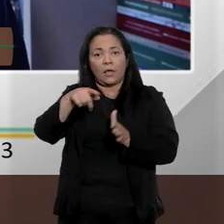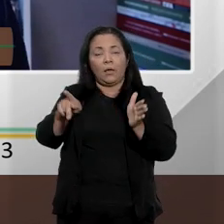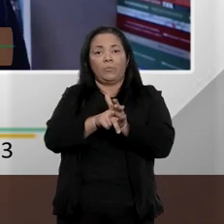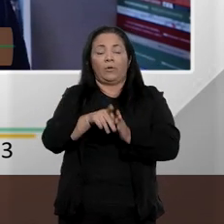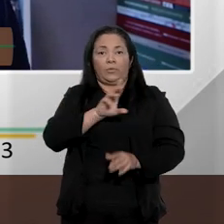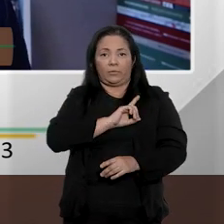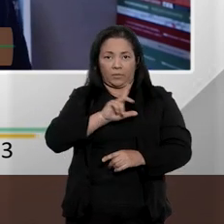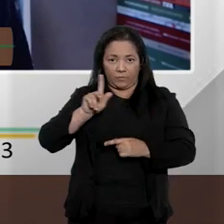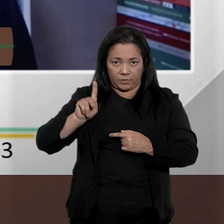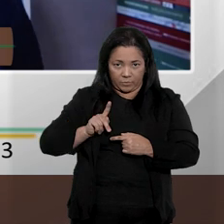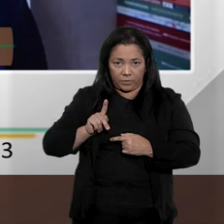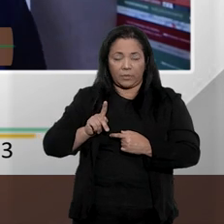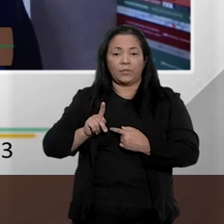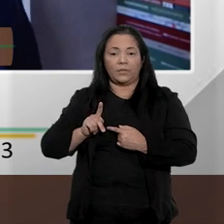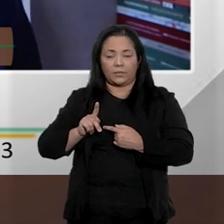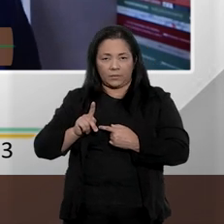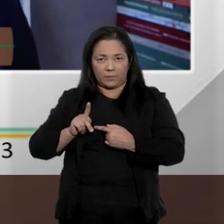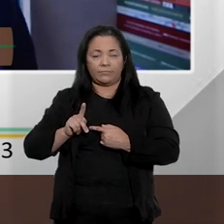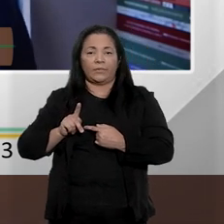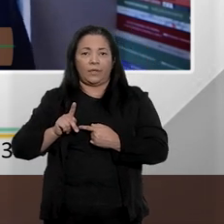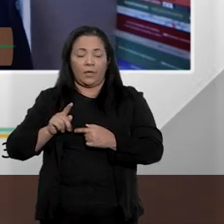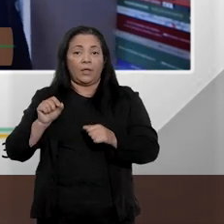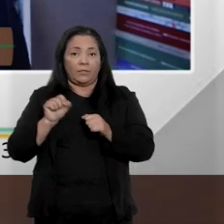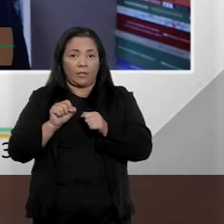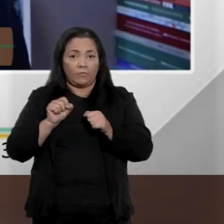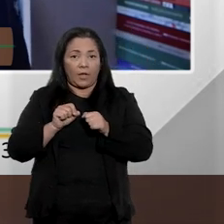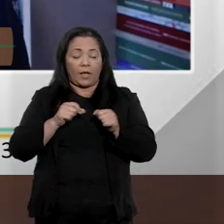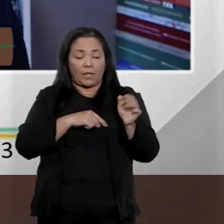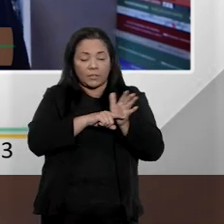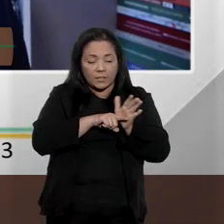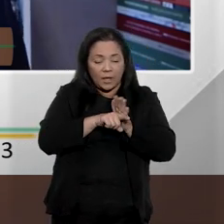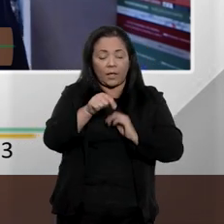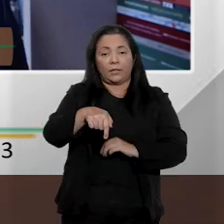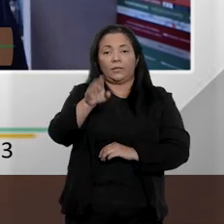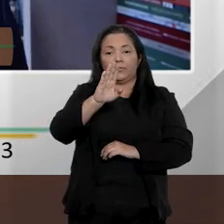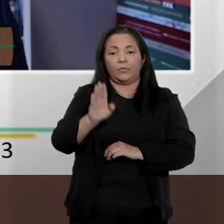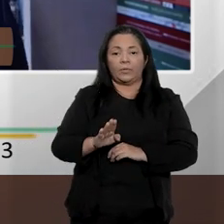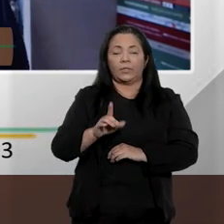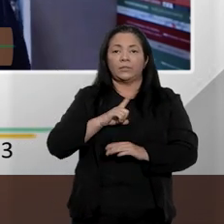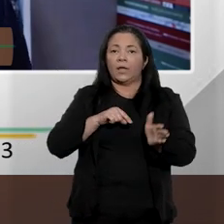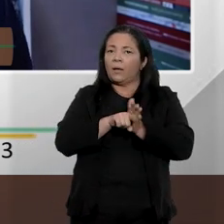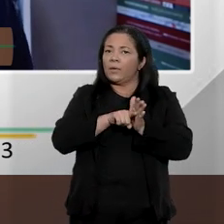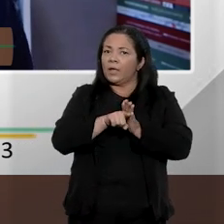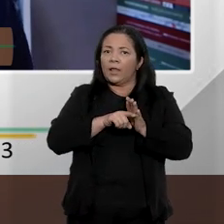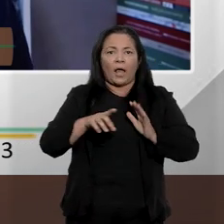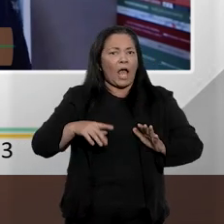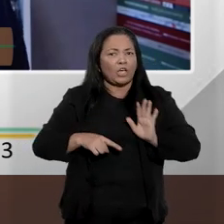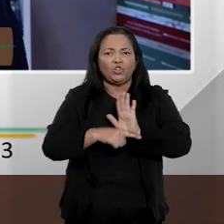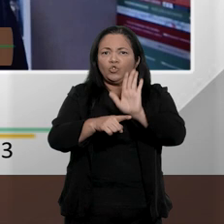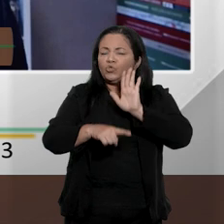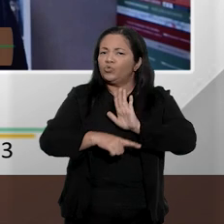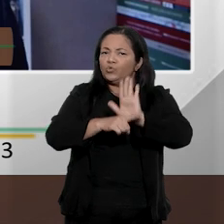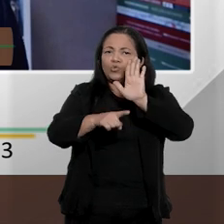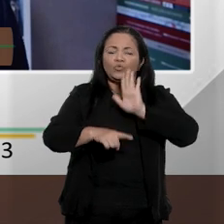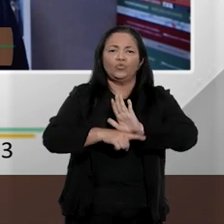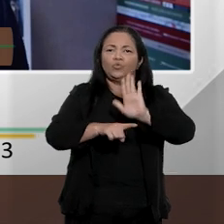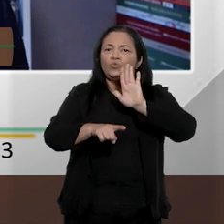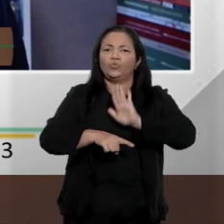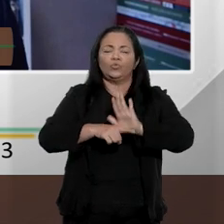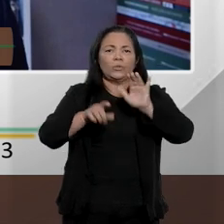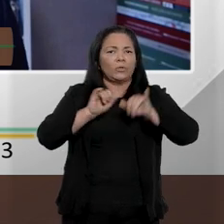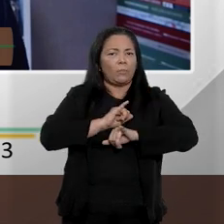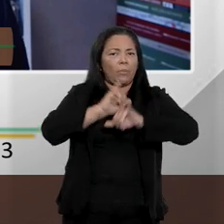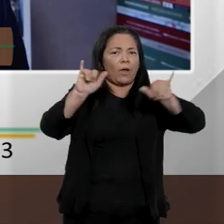que a Defensoria, as Defensorias têm feito no Brasil. Essas pesquisas têm contribuído muito para uma reflexão séria sobre